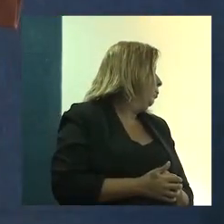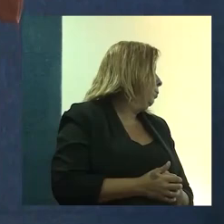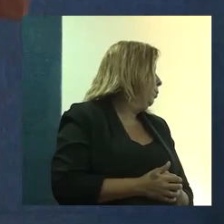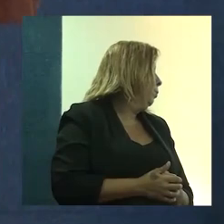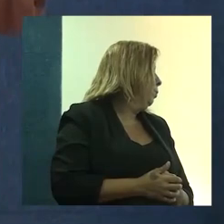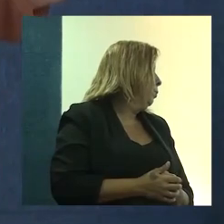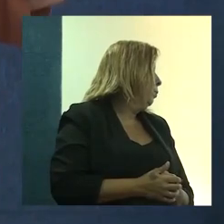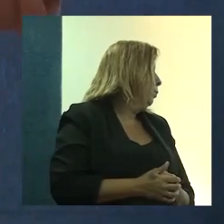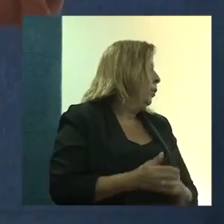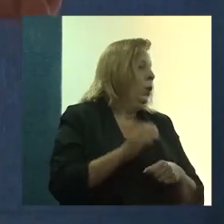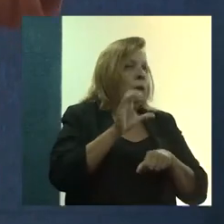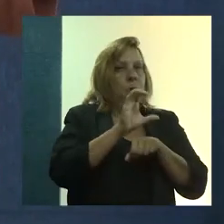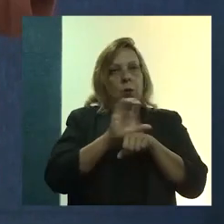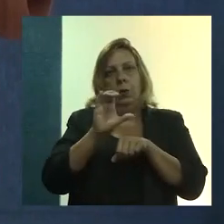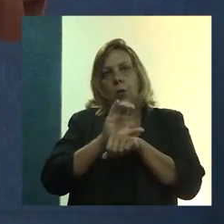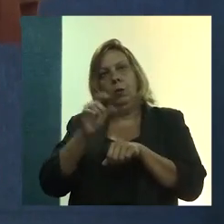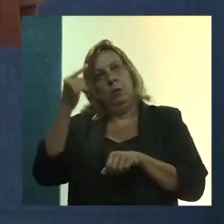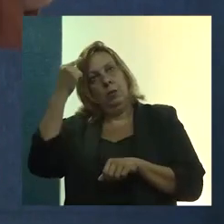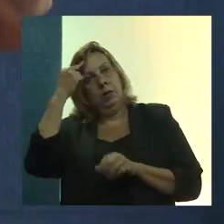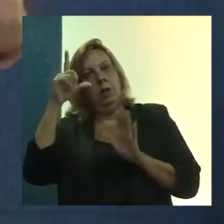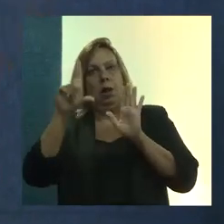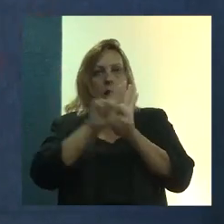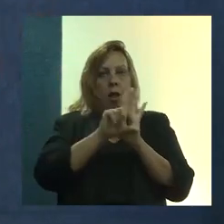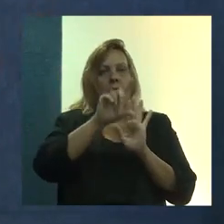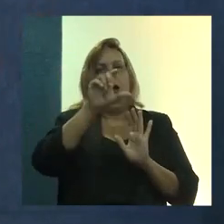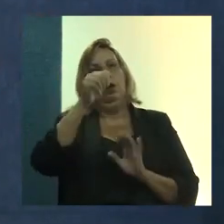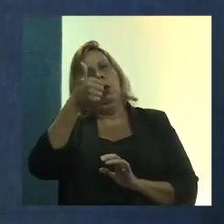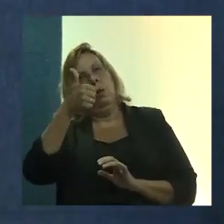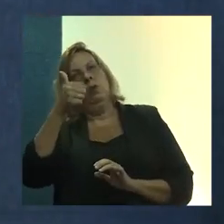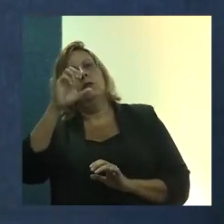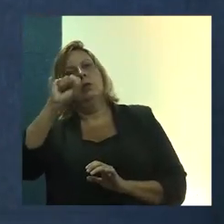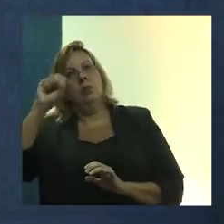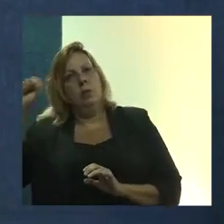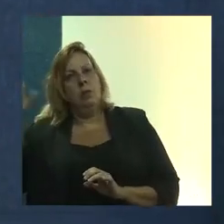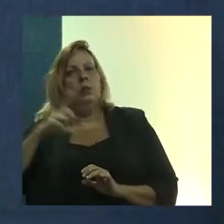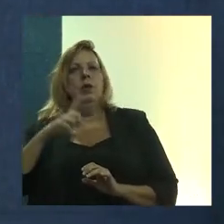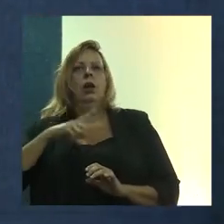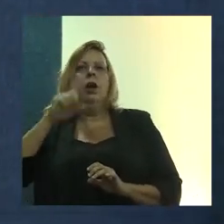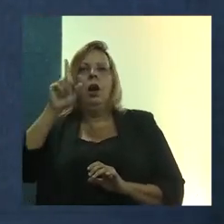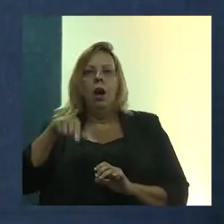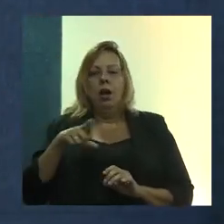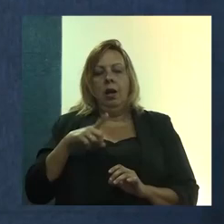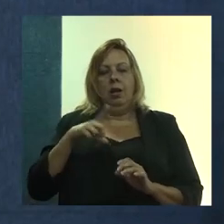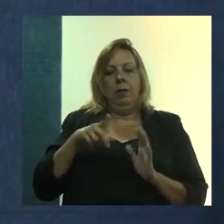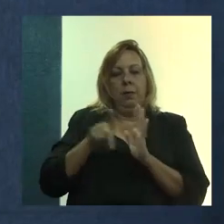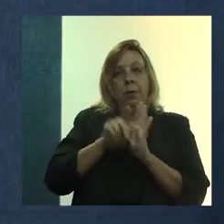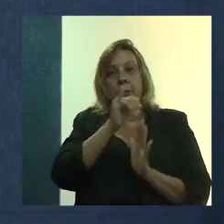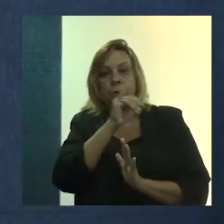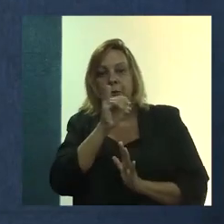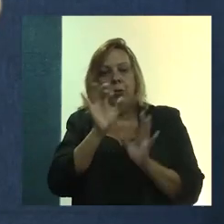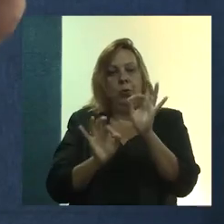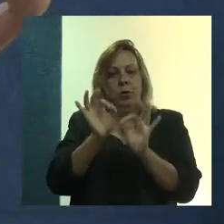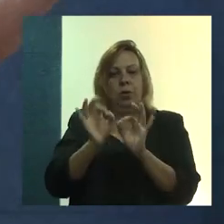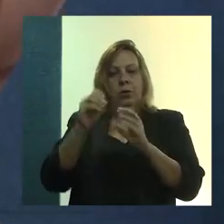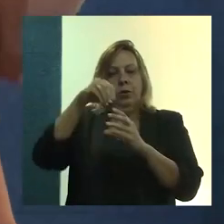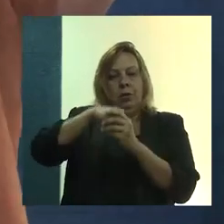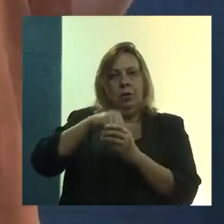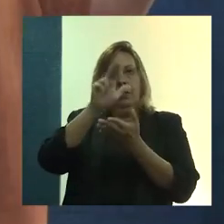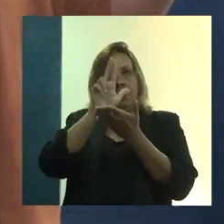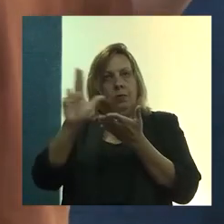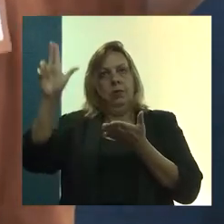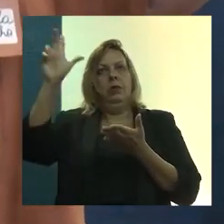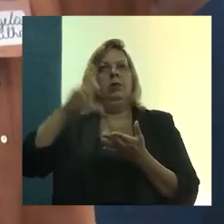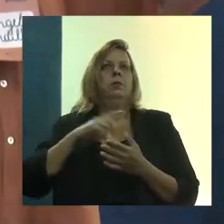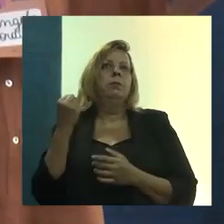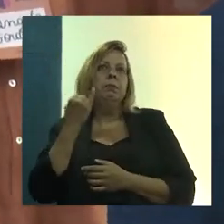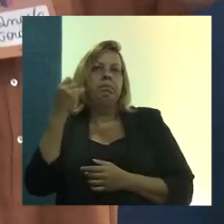pensado com base na lei de assistência técnica, que era o nosso instrumento jurídico de existência dentro da universidade,